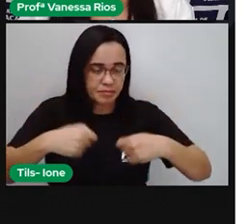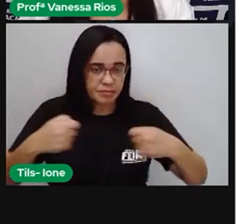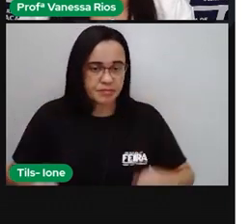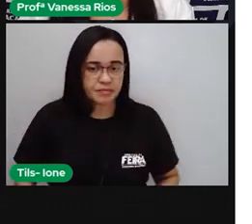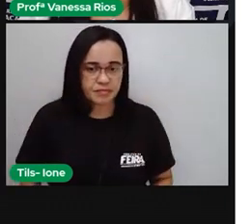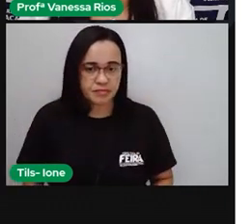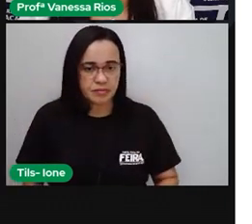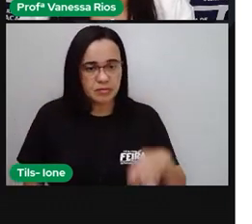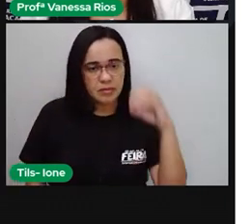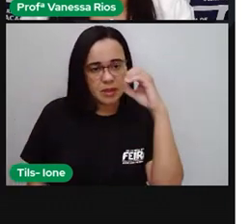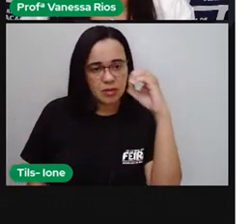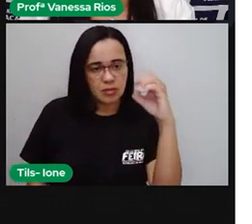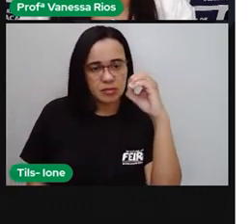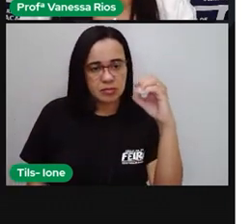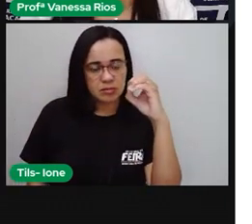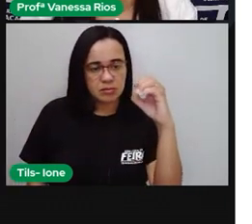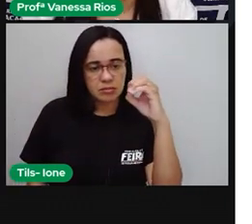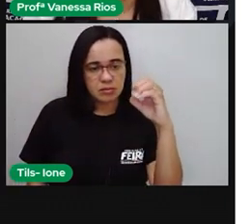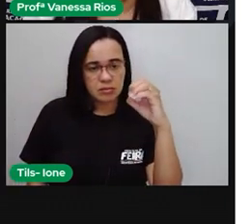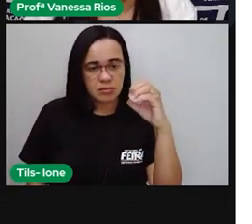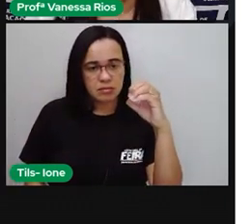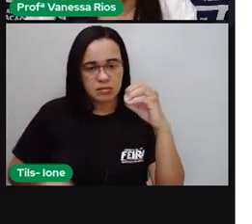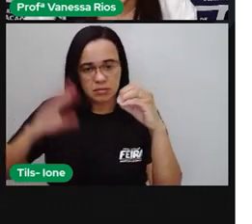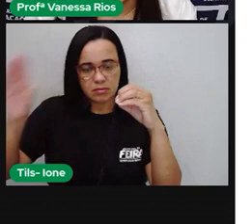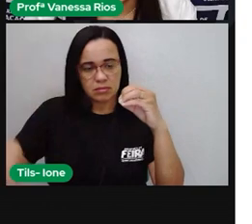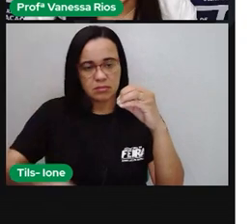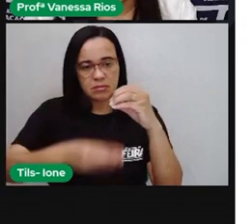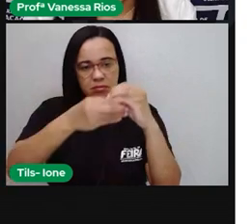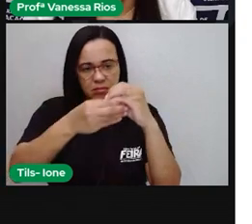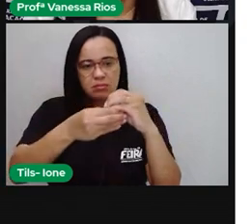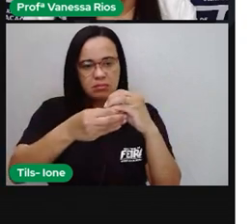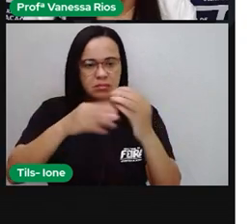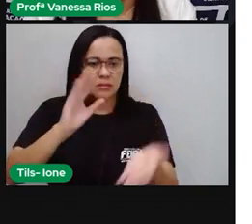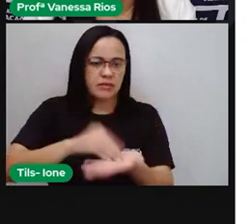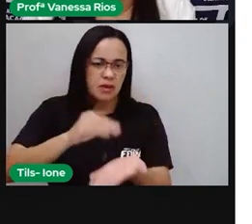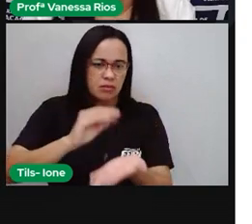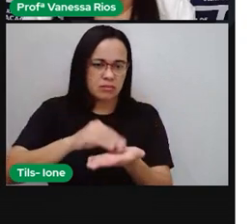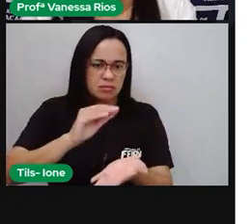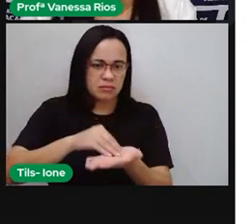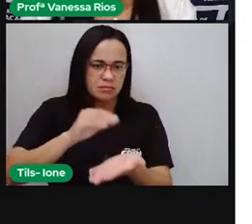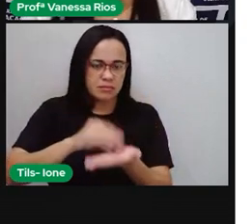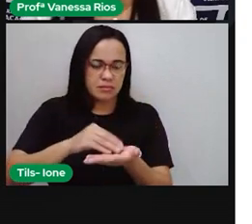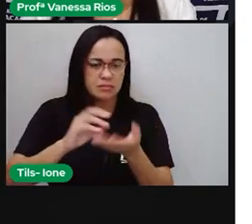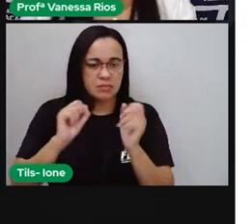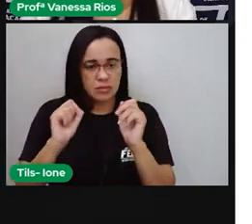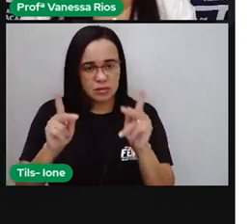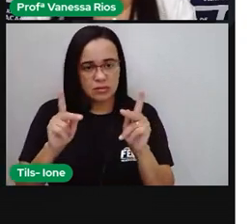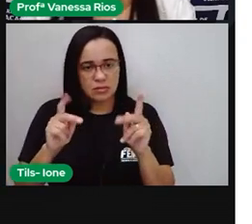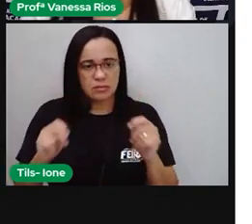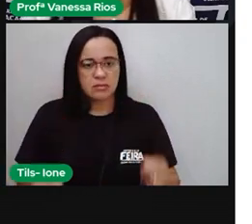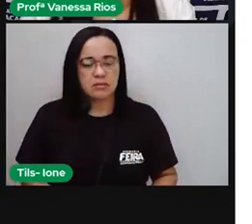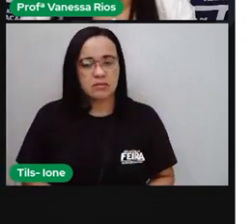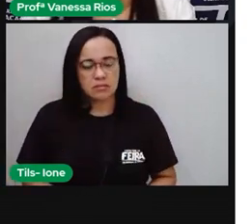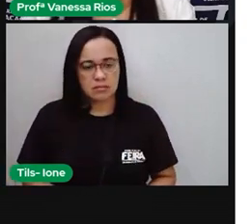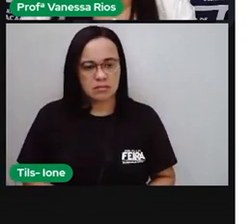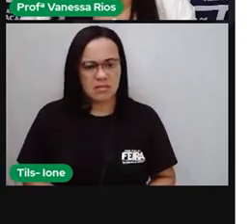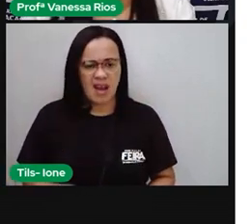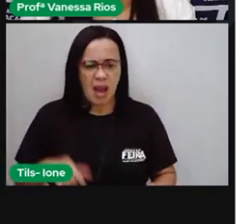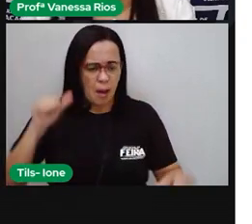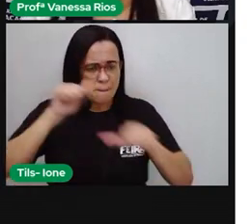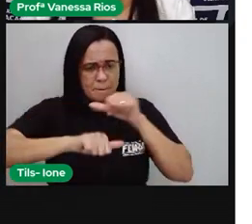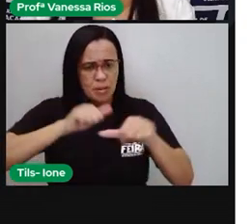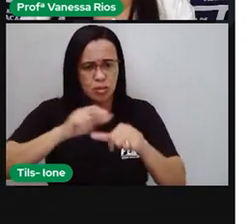0 aqui a pró colocou para completar o espaço que estava vazio. Tá certo? A pró vai interferir no resultado?